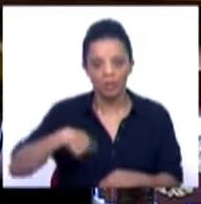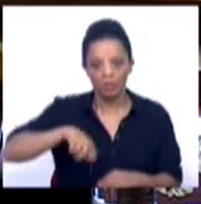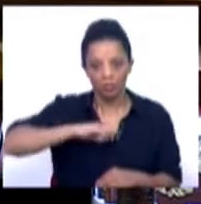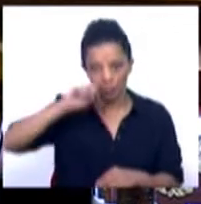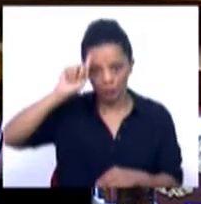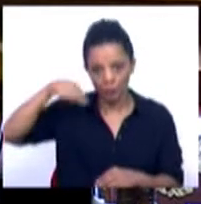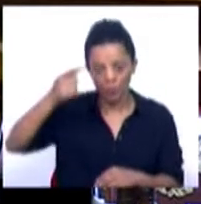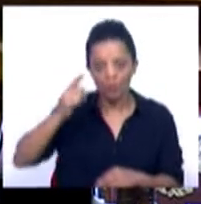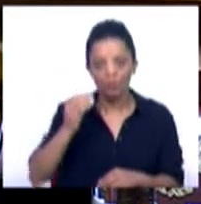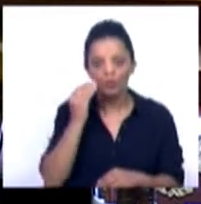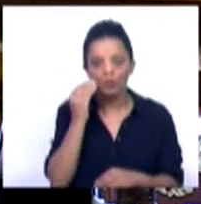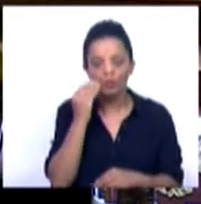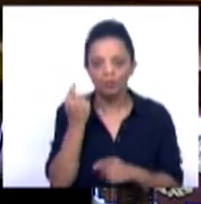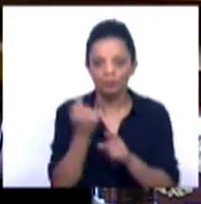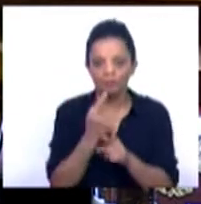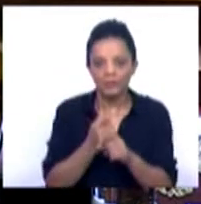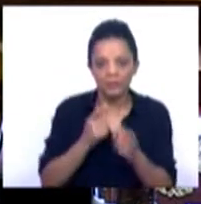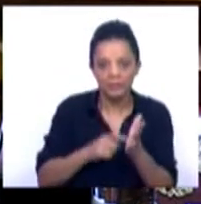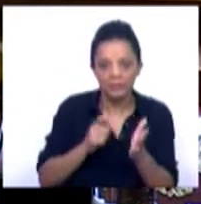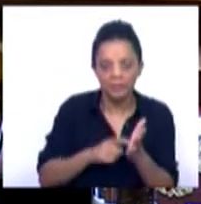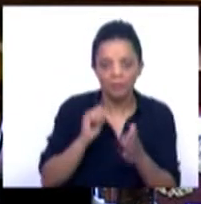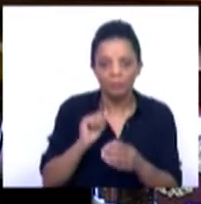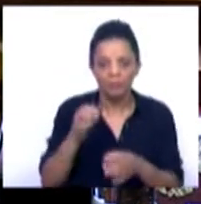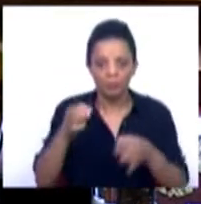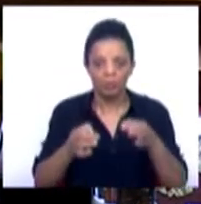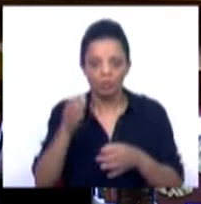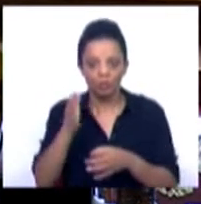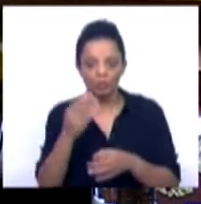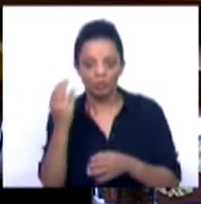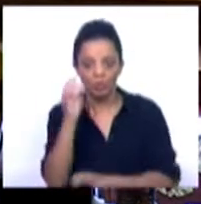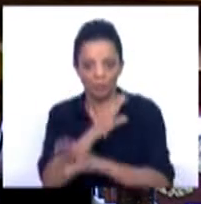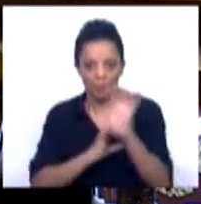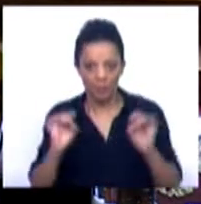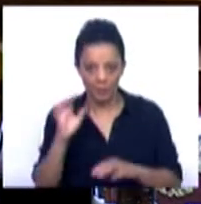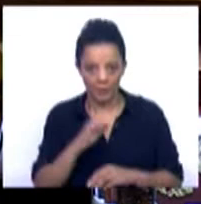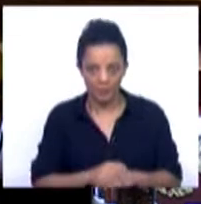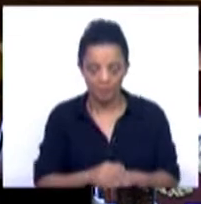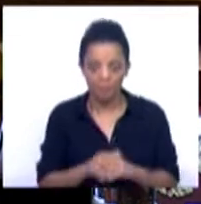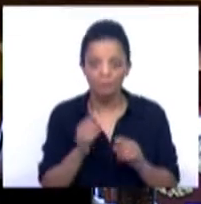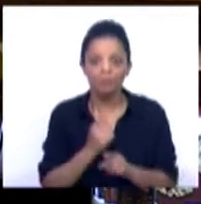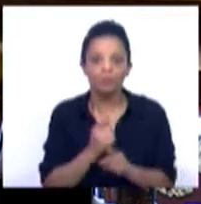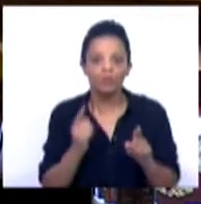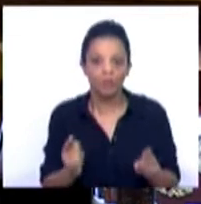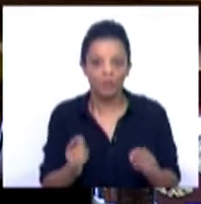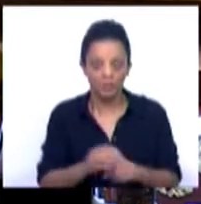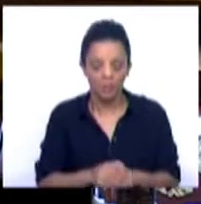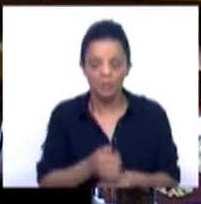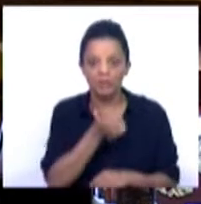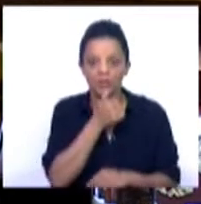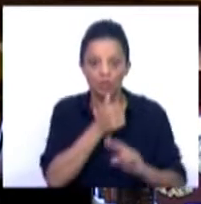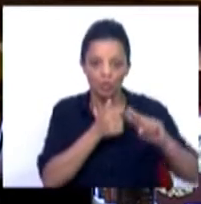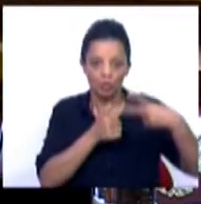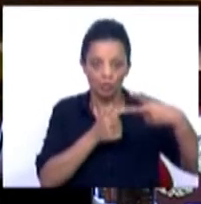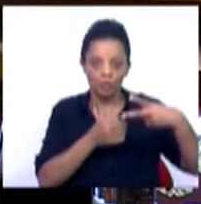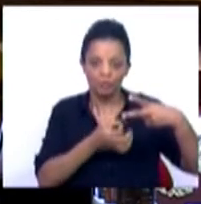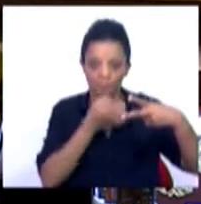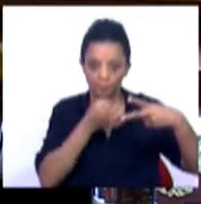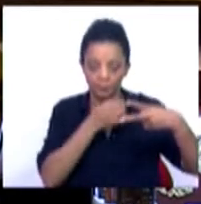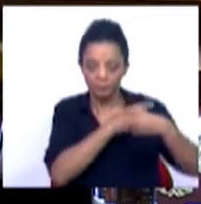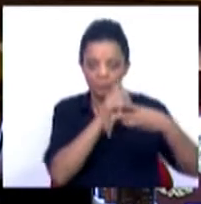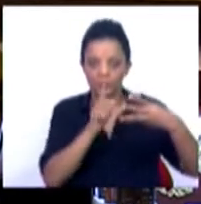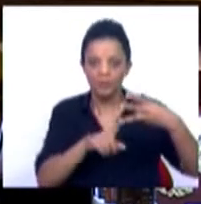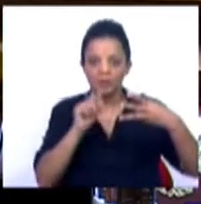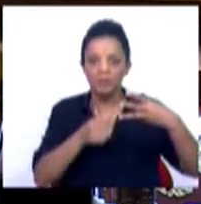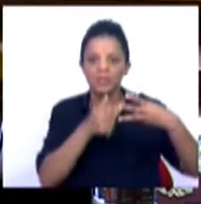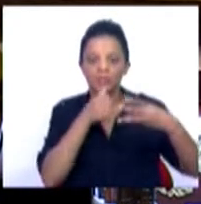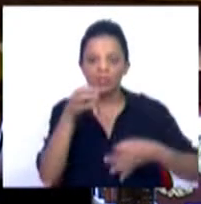ter em conta o diálogo necessário com a jurisprudência do Tribunal de Justiça da União Europeia. Isto porque, para além das duas decisões referidas e da decisão